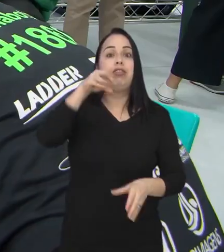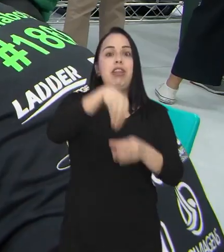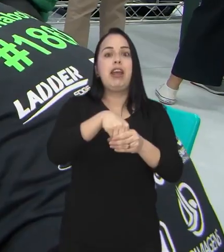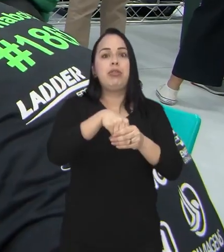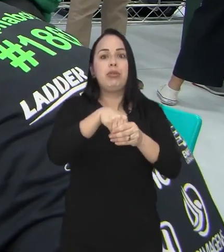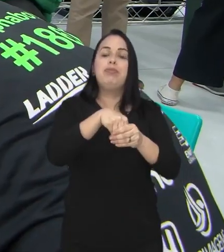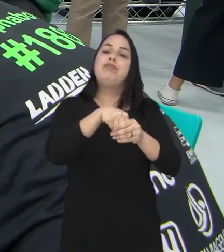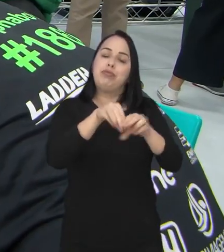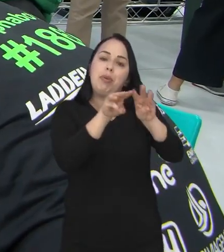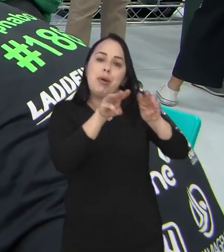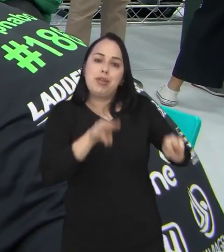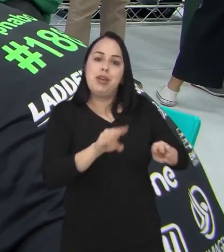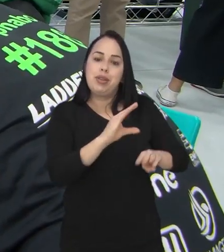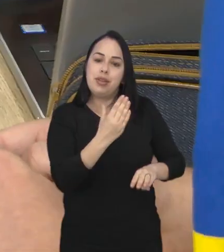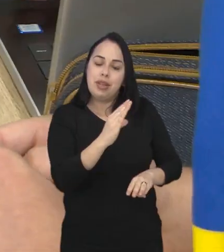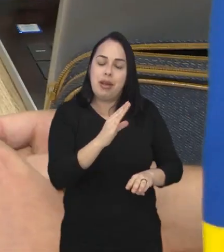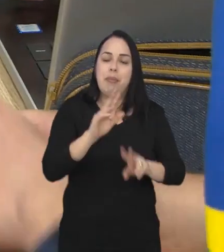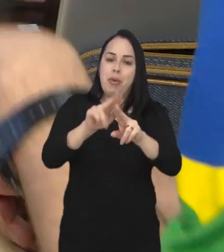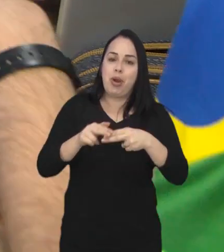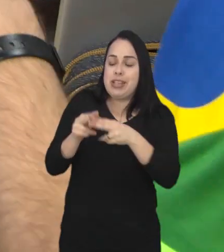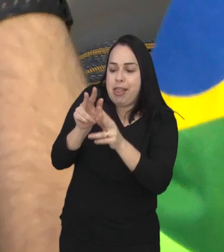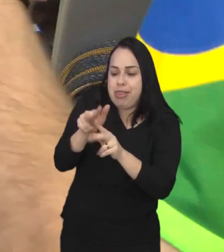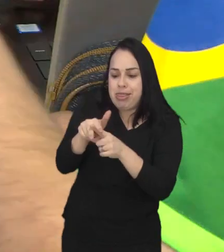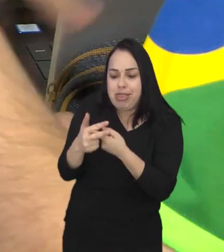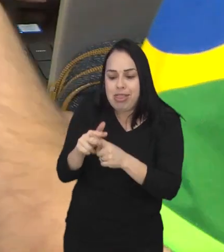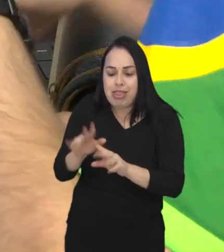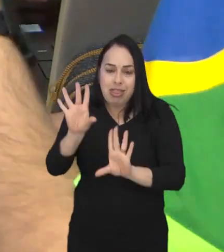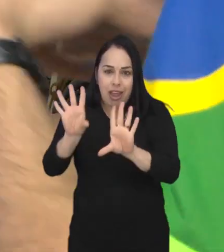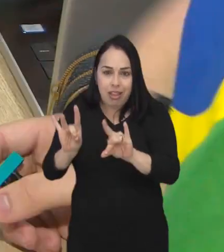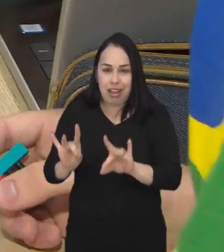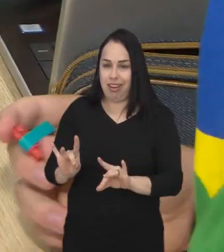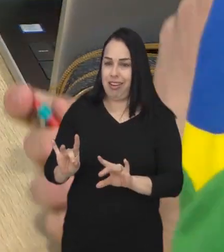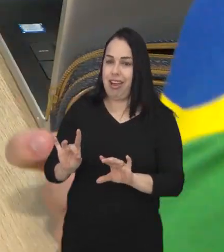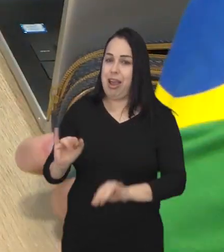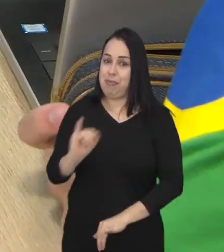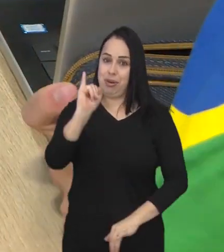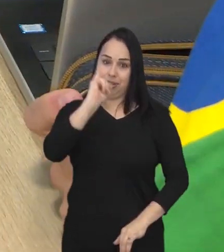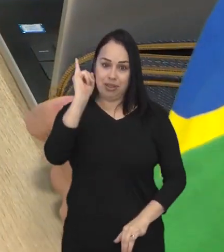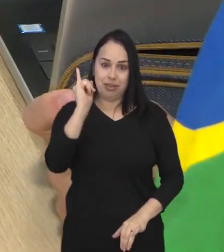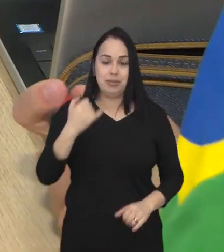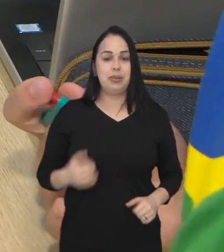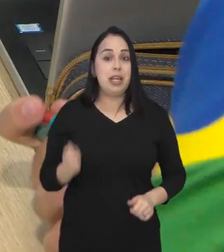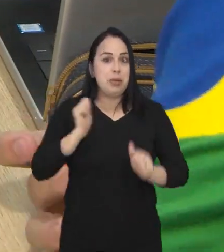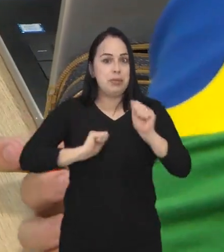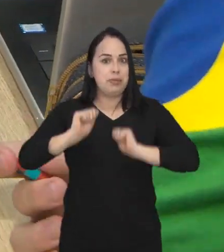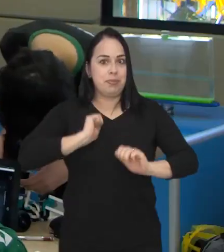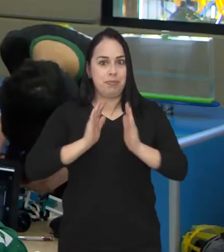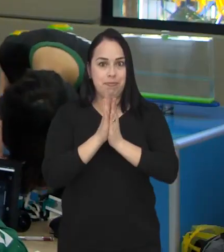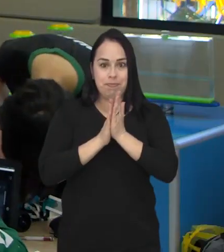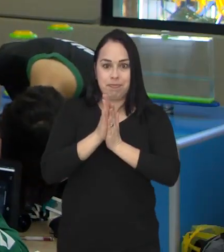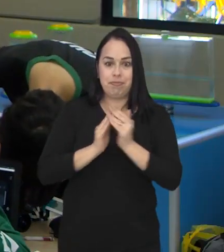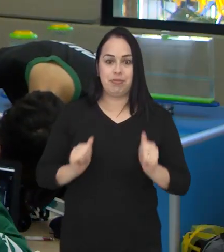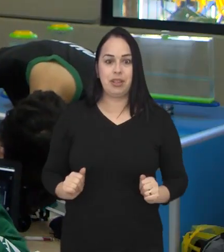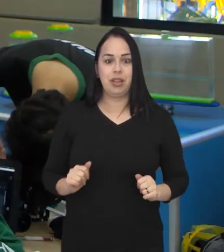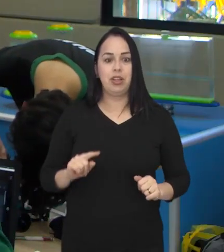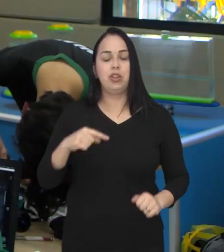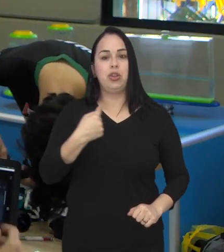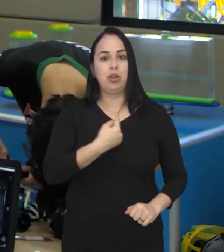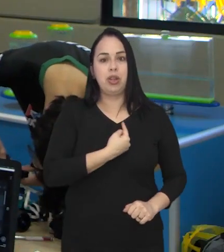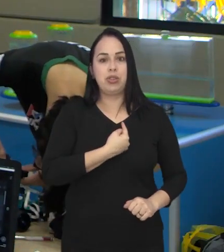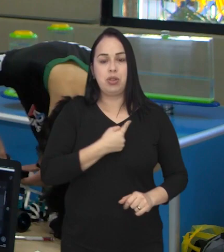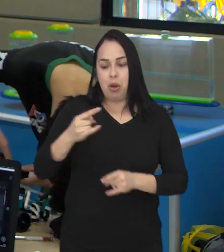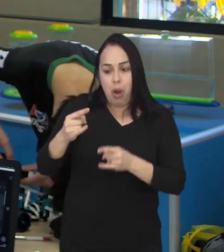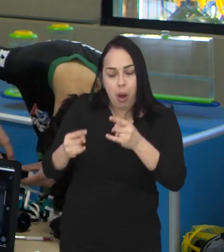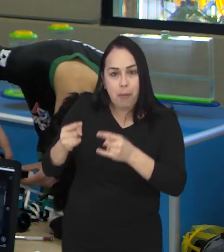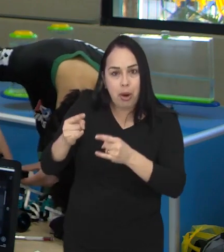no MIC, o Museu Interativo de Ciências, cada detalhe faz a diferença. E a expectativa era alta por aqui. A gente está fazendo os ajustes